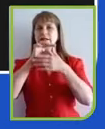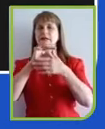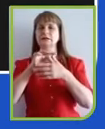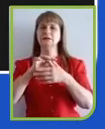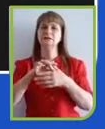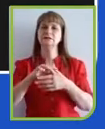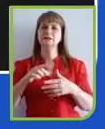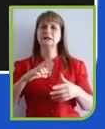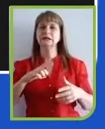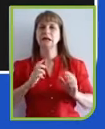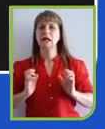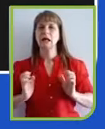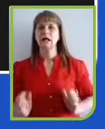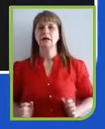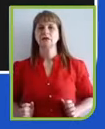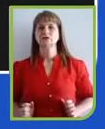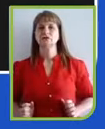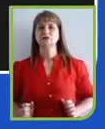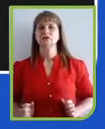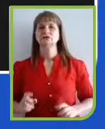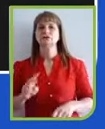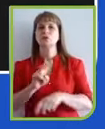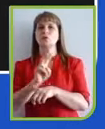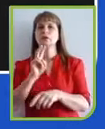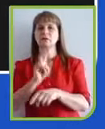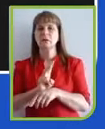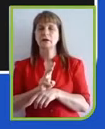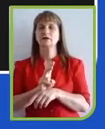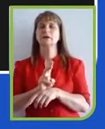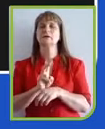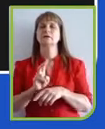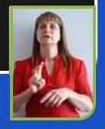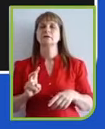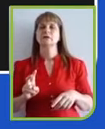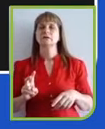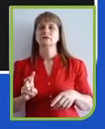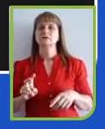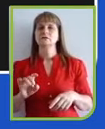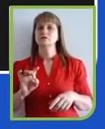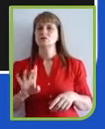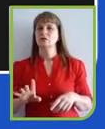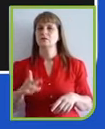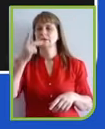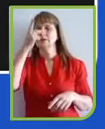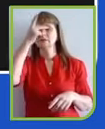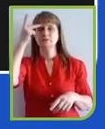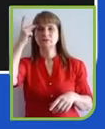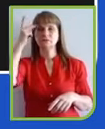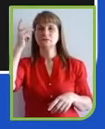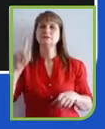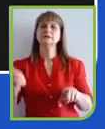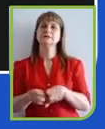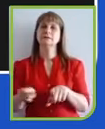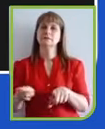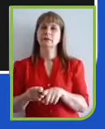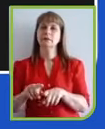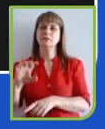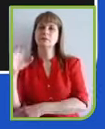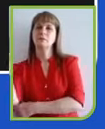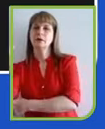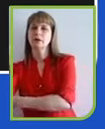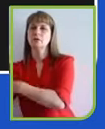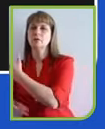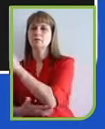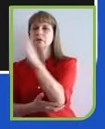cuidado, que se estende não só para as pessoas, mas para o meio ambiente, líderes cada vez mais